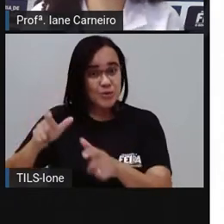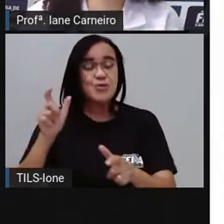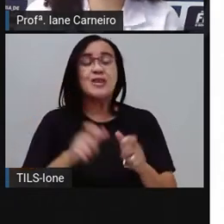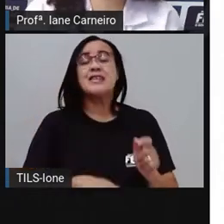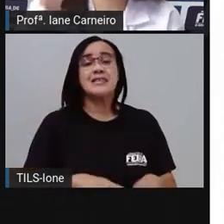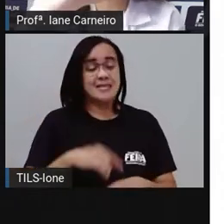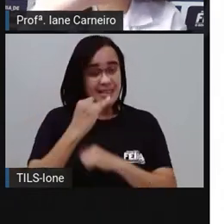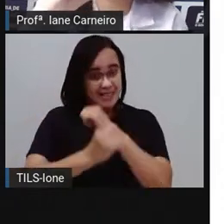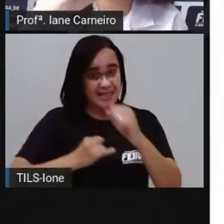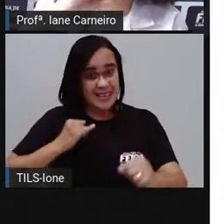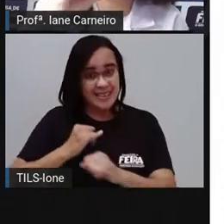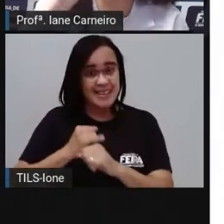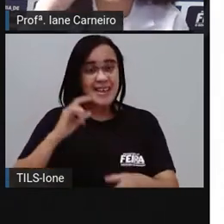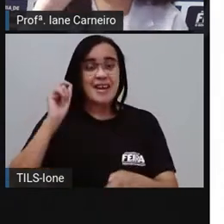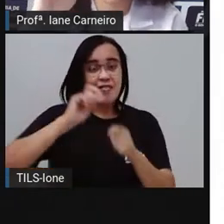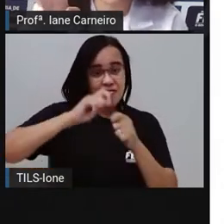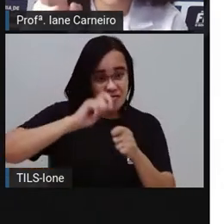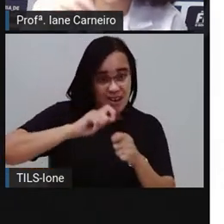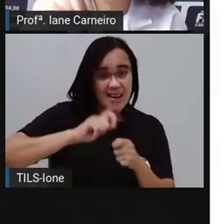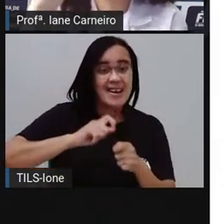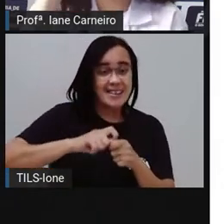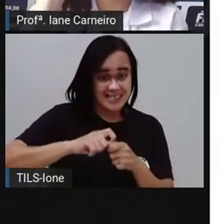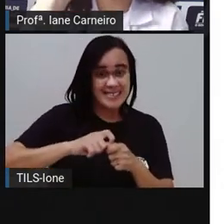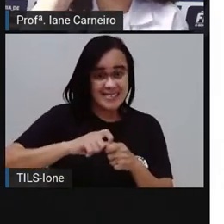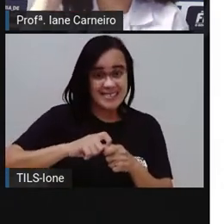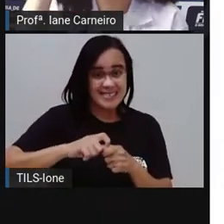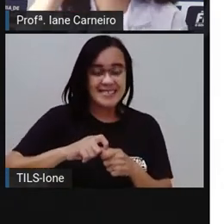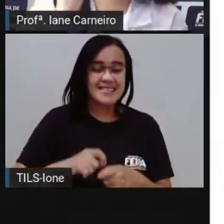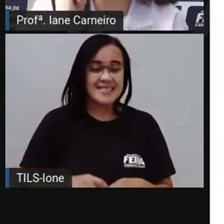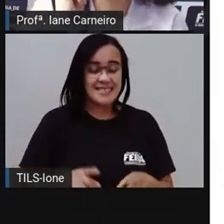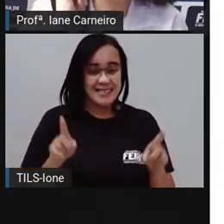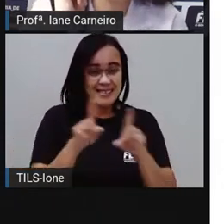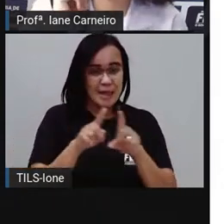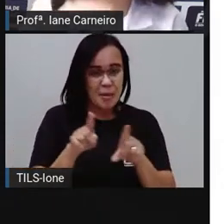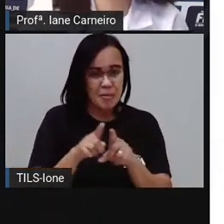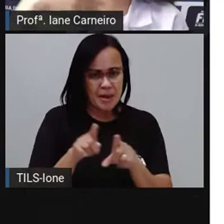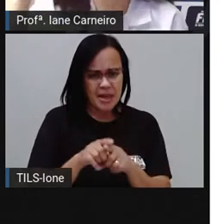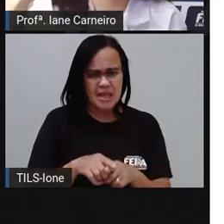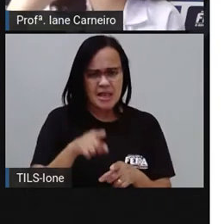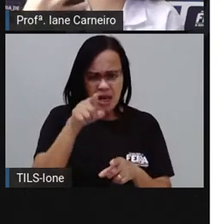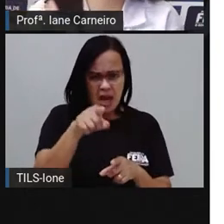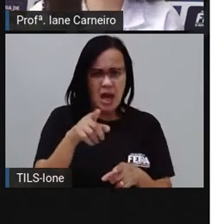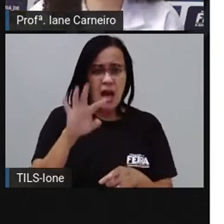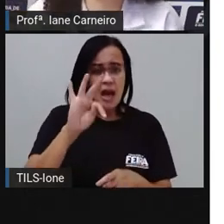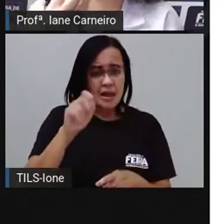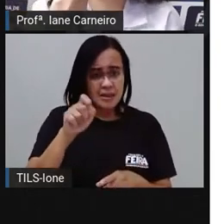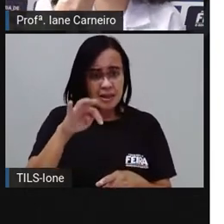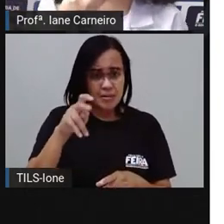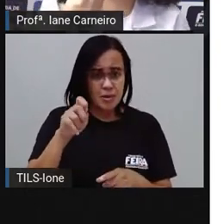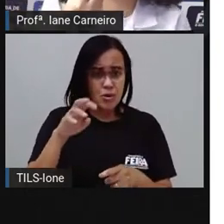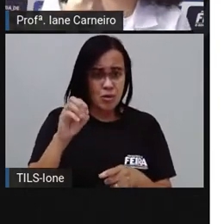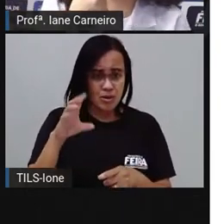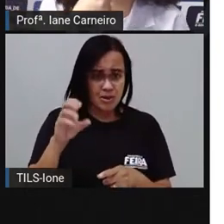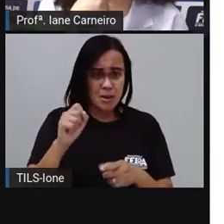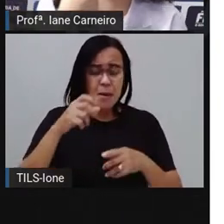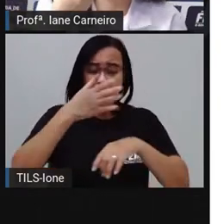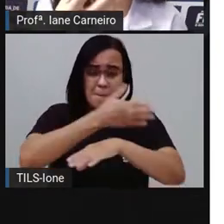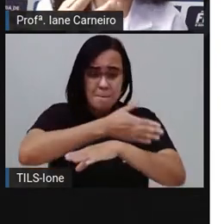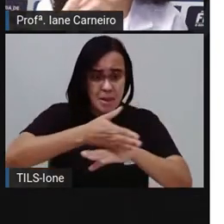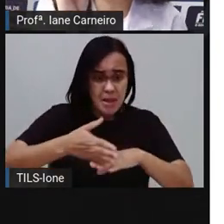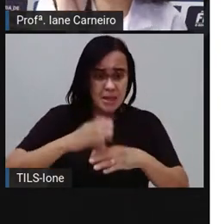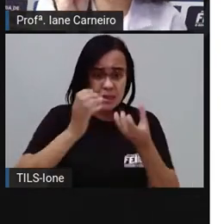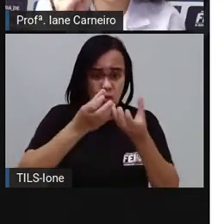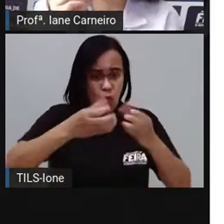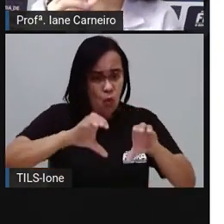né? Que faz uma misturinha assim de tapioca com o ovo, né? E aí fica uma delícia, fica um tipo um